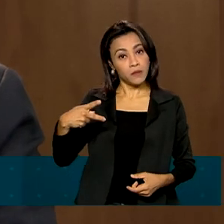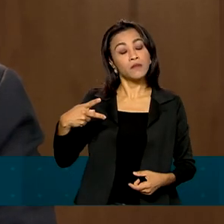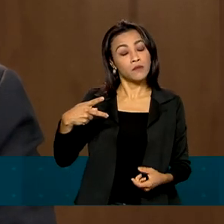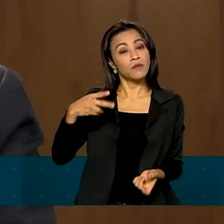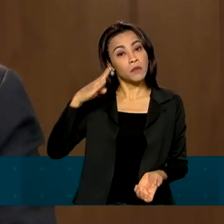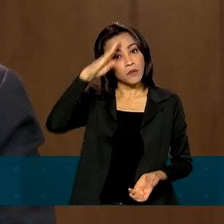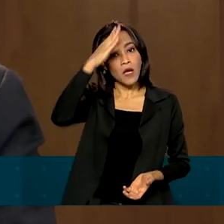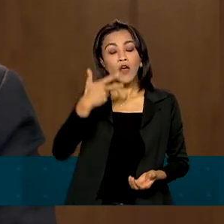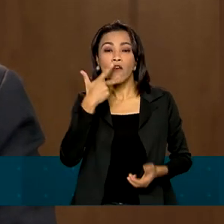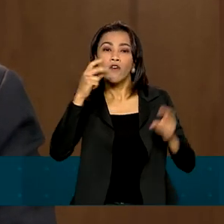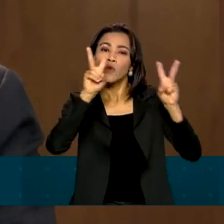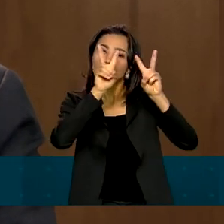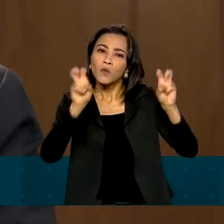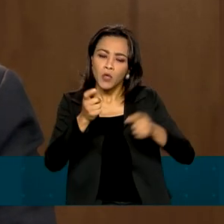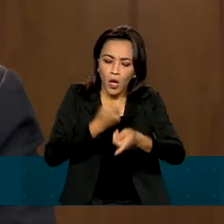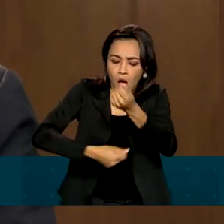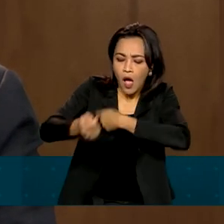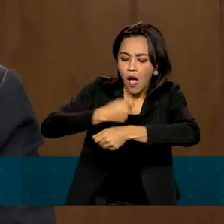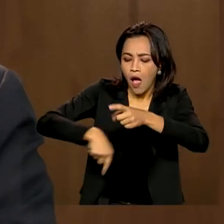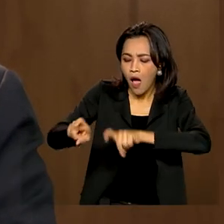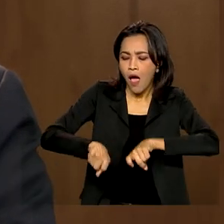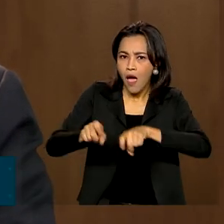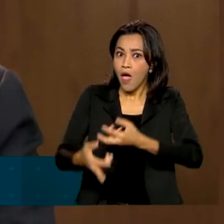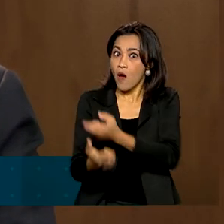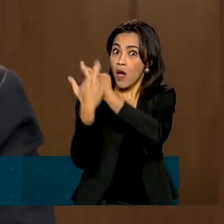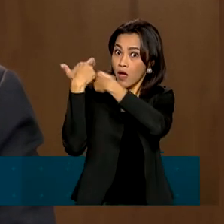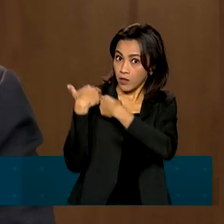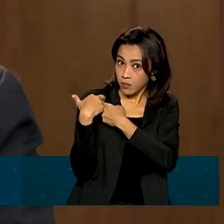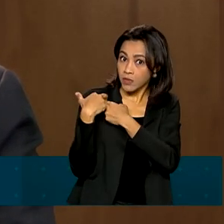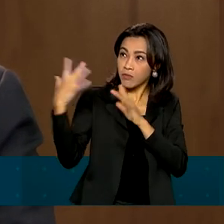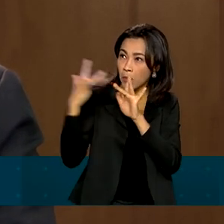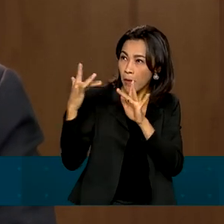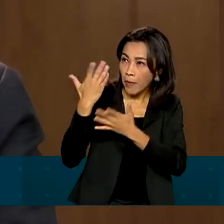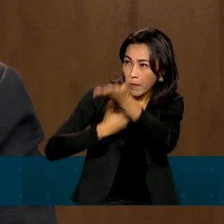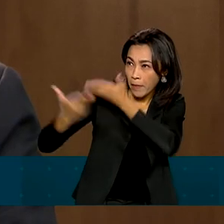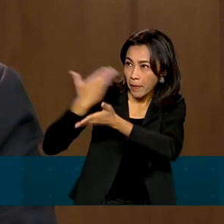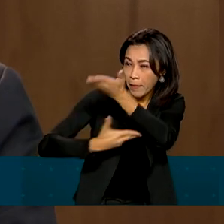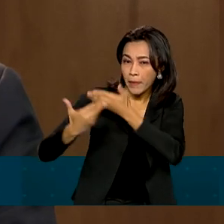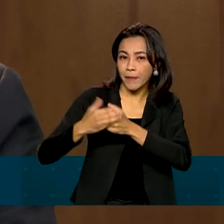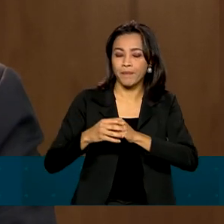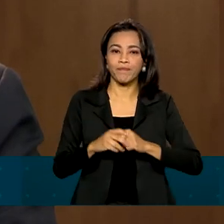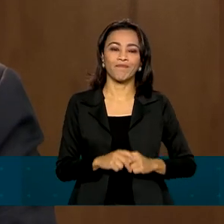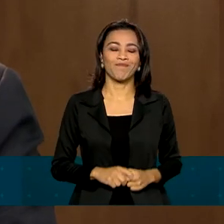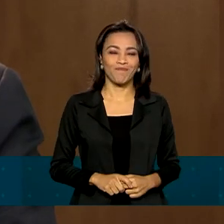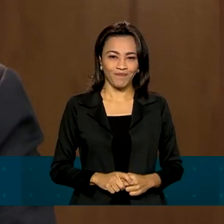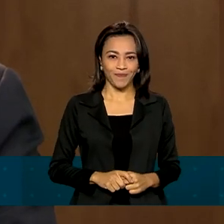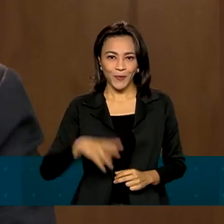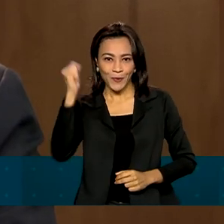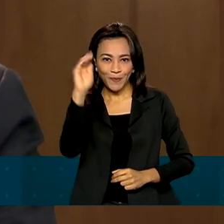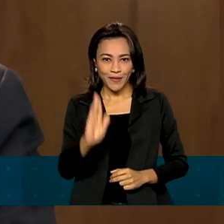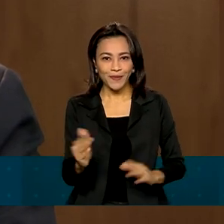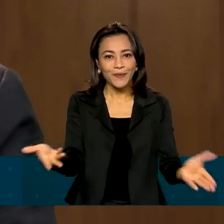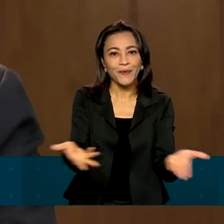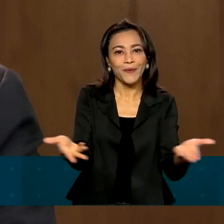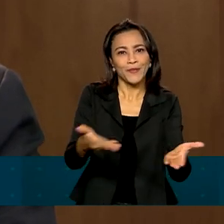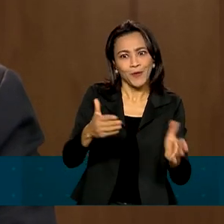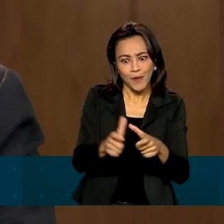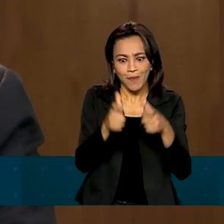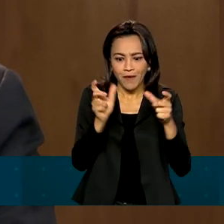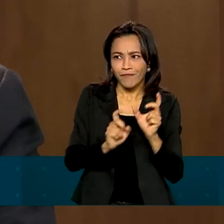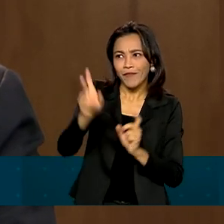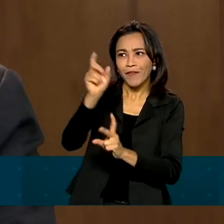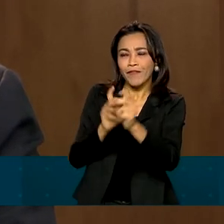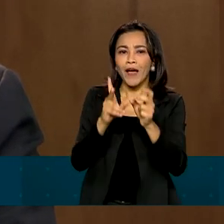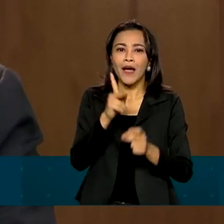agronegócio é o principal responsável pelo comércio entre o Brasil e a Liga Árabe. O Brasil é hoje o maior exportador de